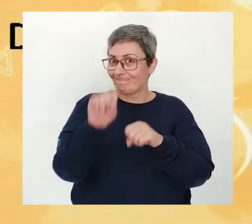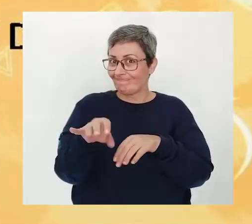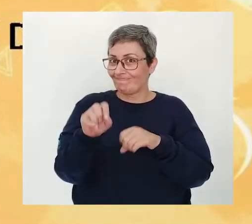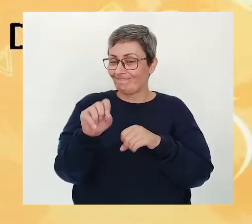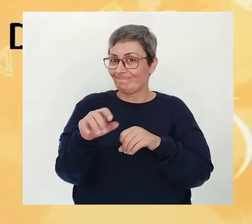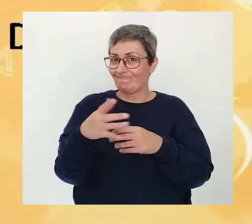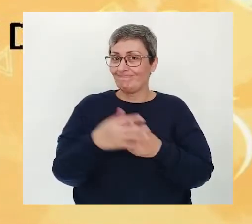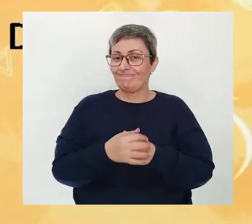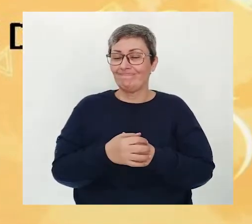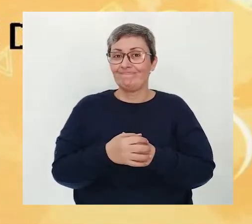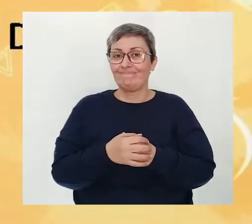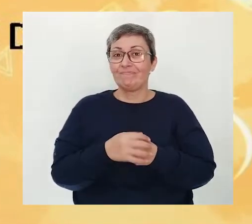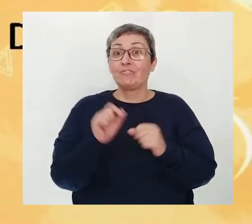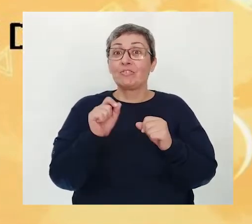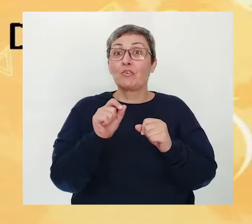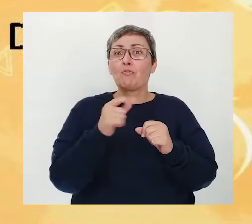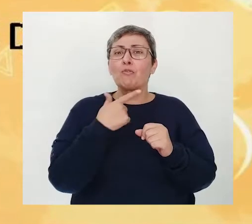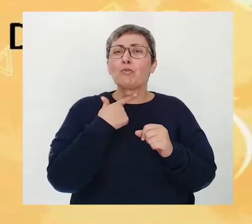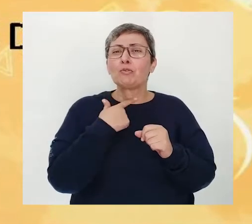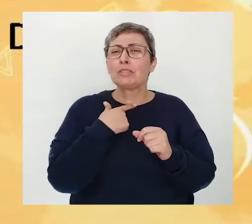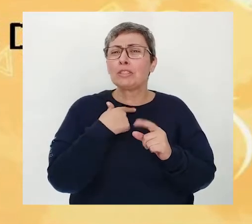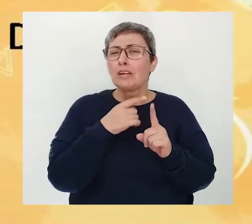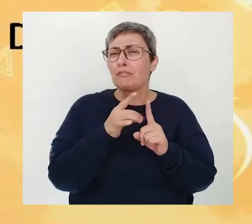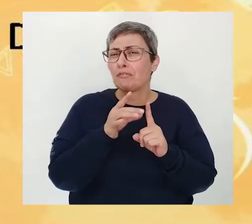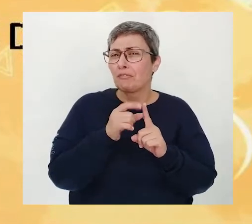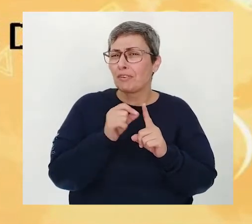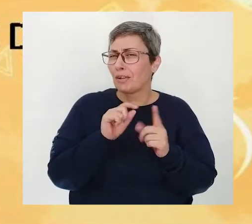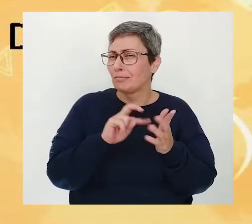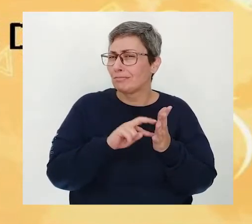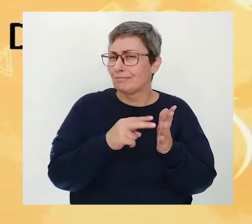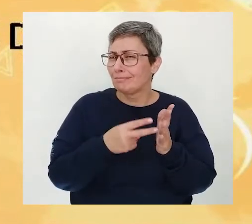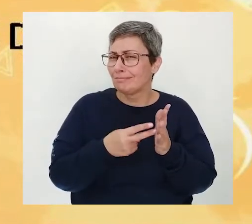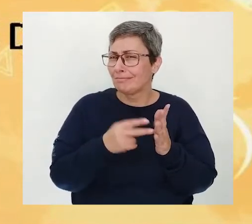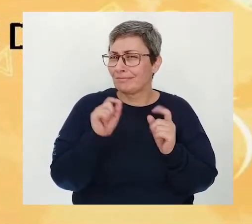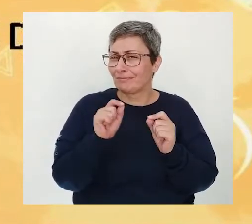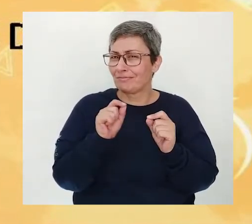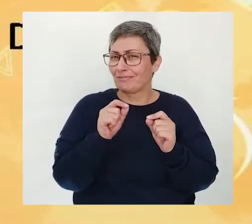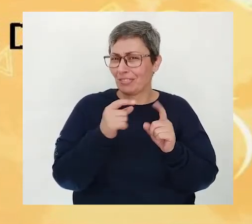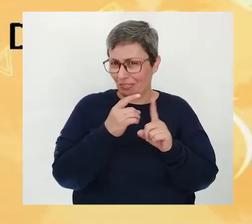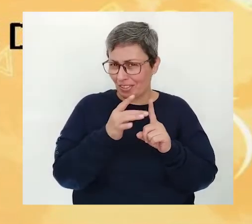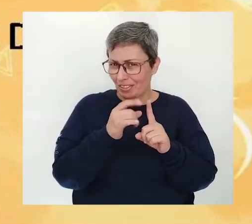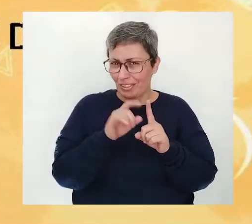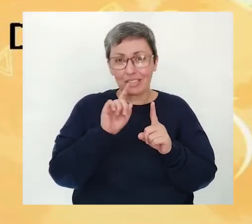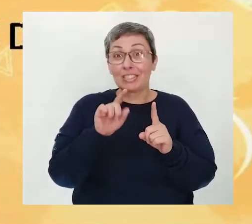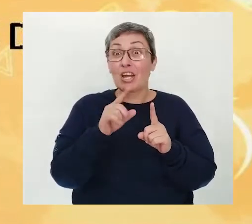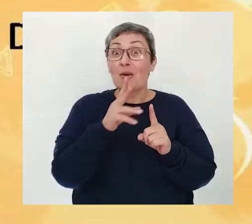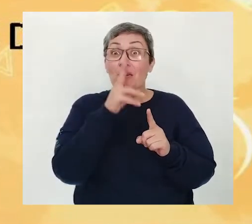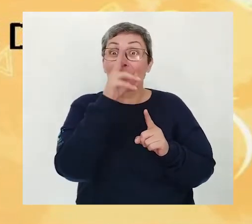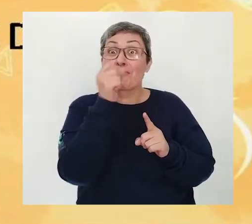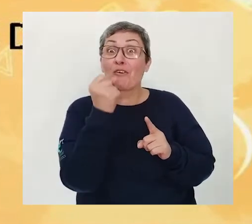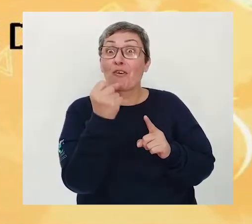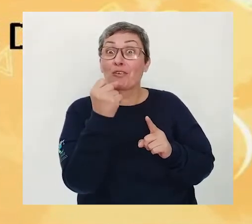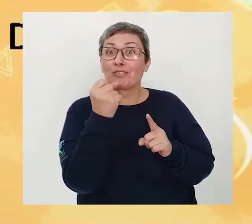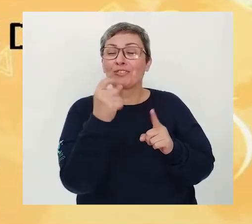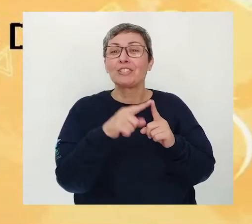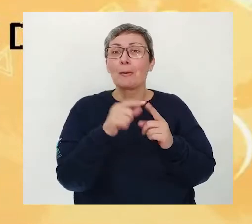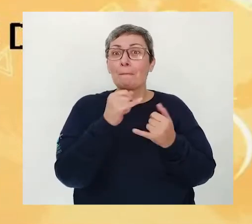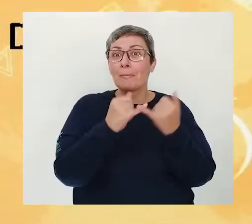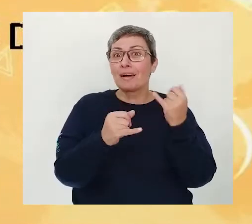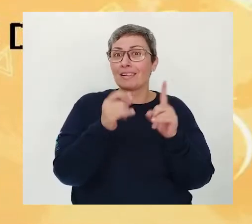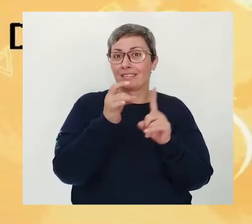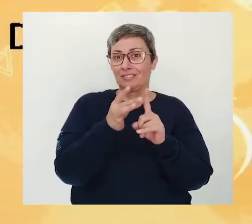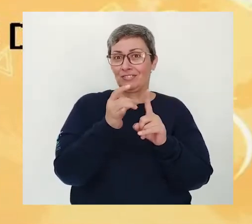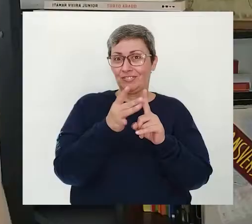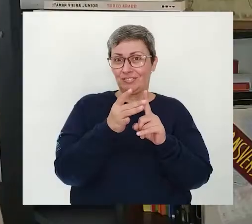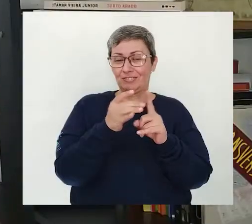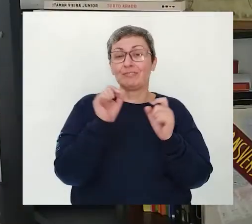ensinar Vontade de ferro O que significa isso? Vontade de ferro é uma vontade forte Forte como o